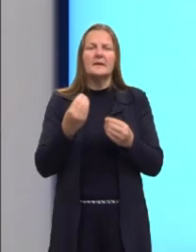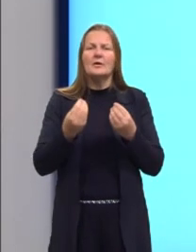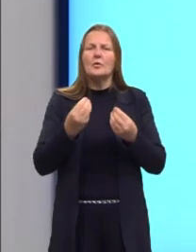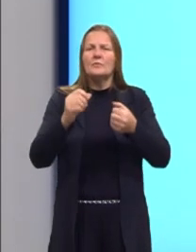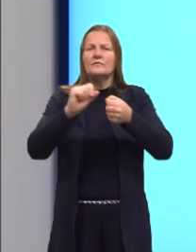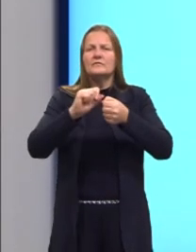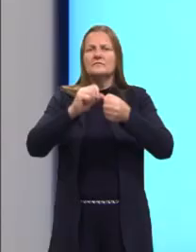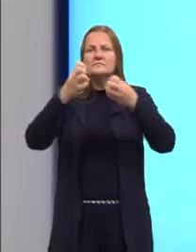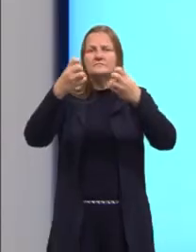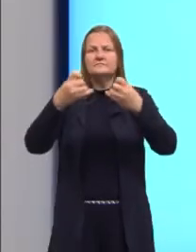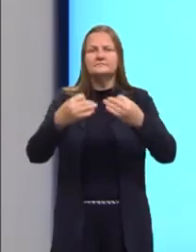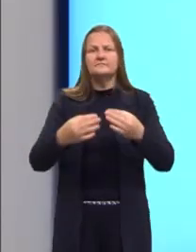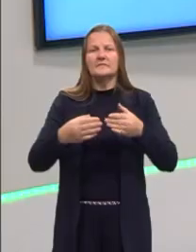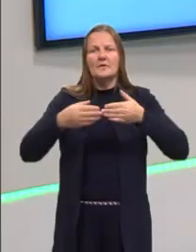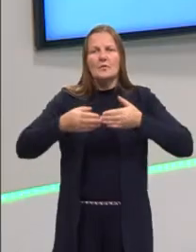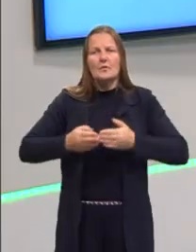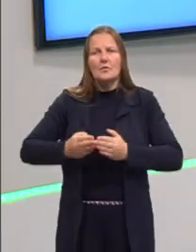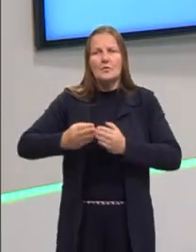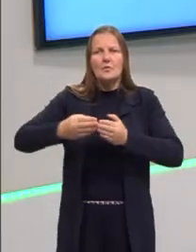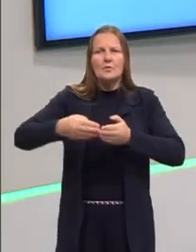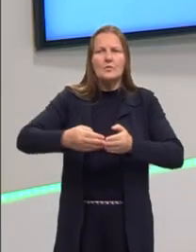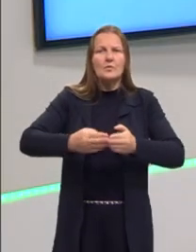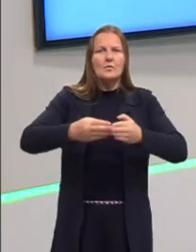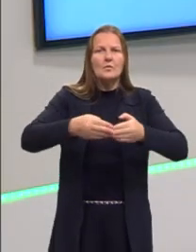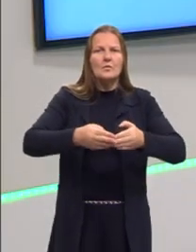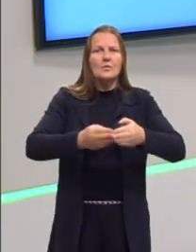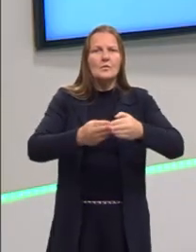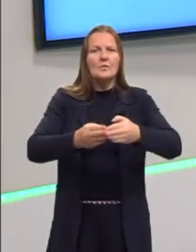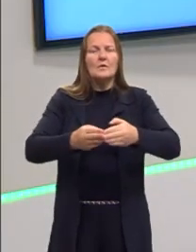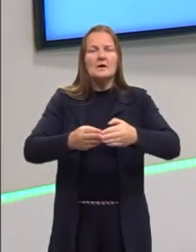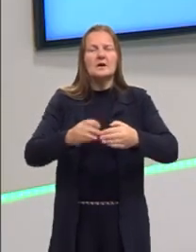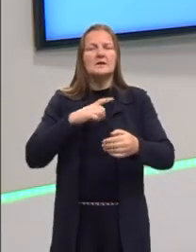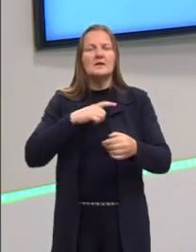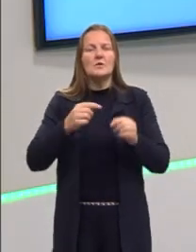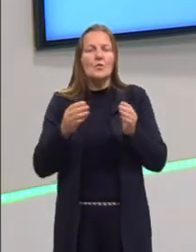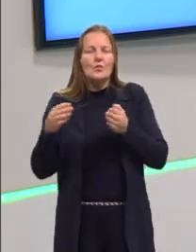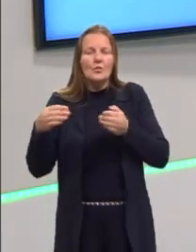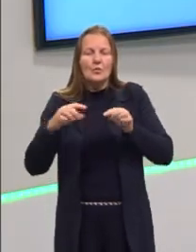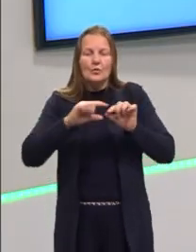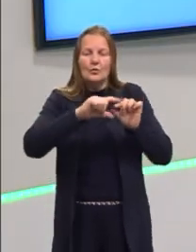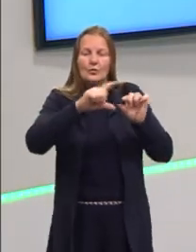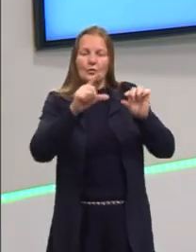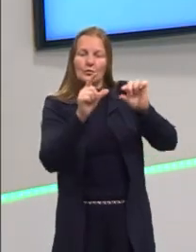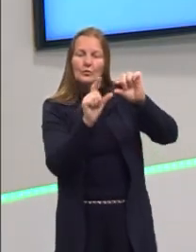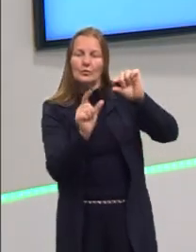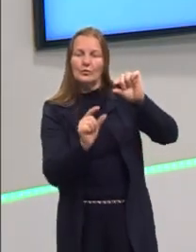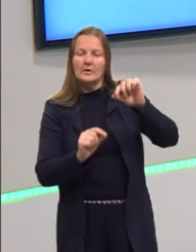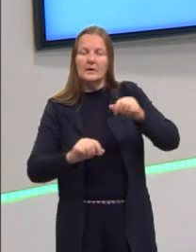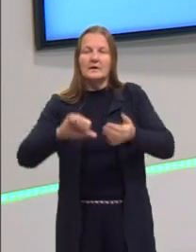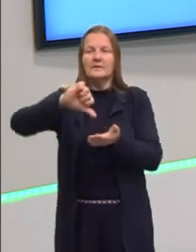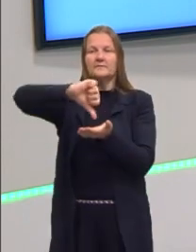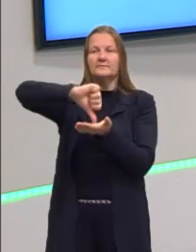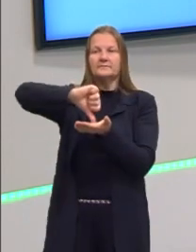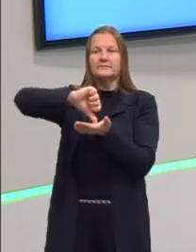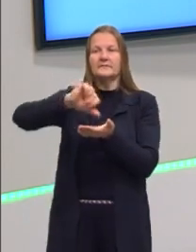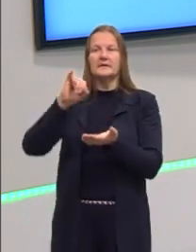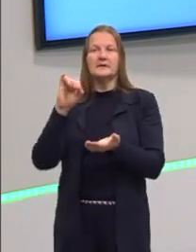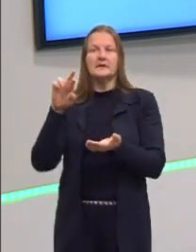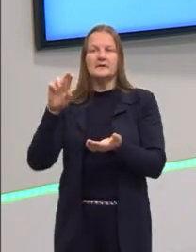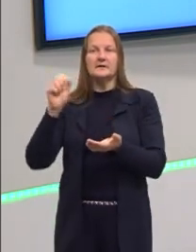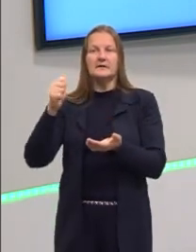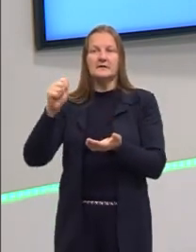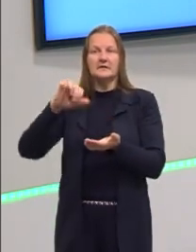via marítima, principalmente, pelo Estreito de Hormuz, controlado pelo Irã. O Irã é um país,